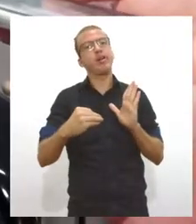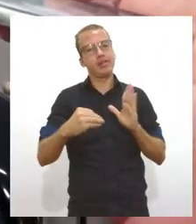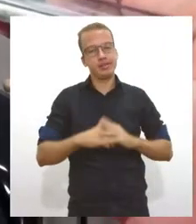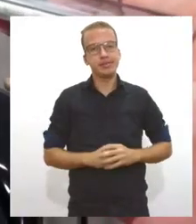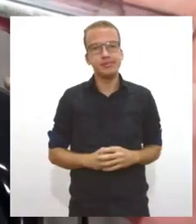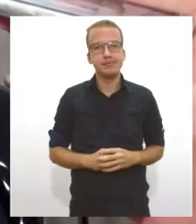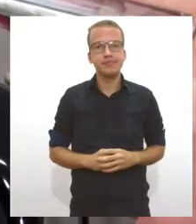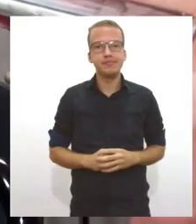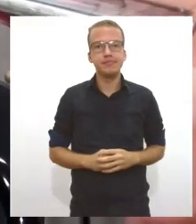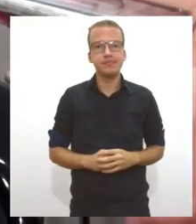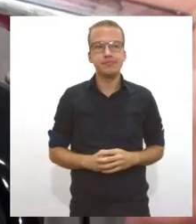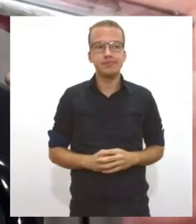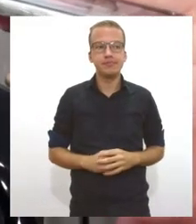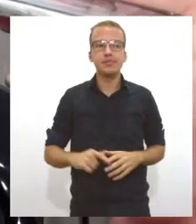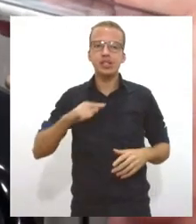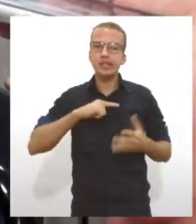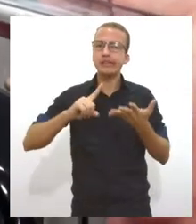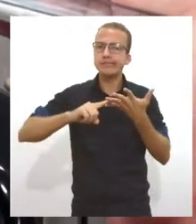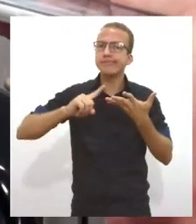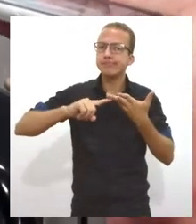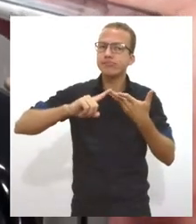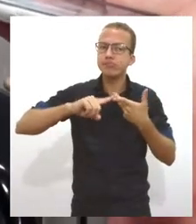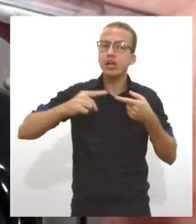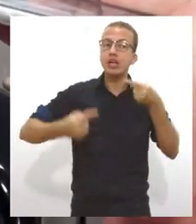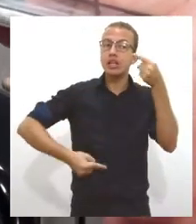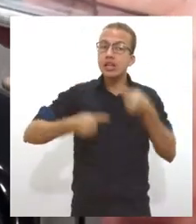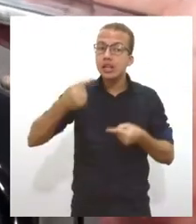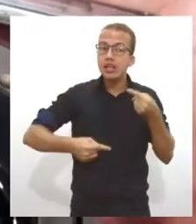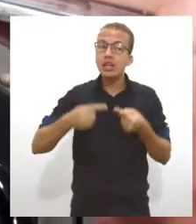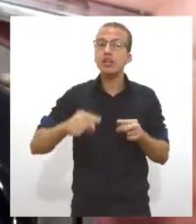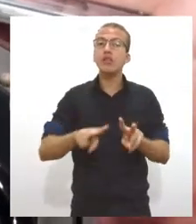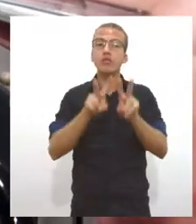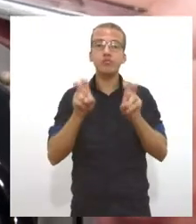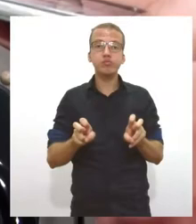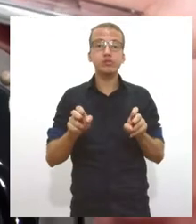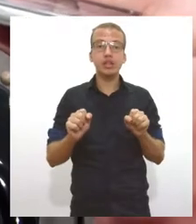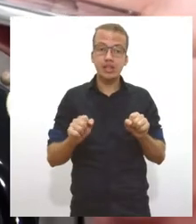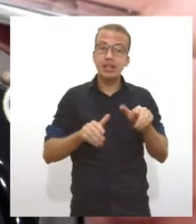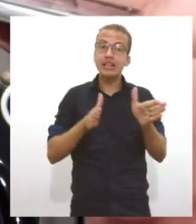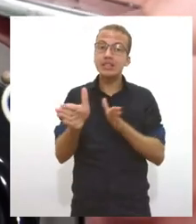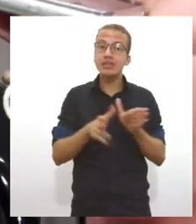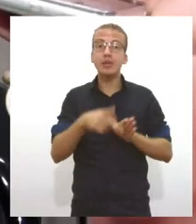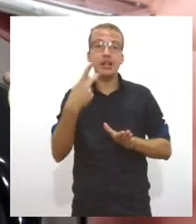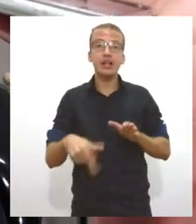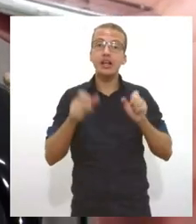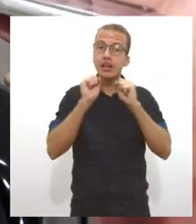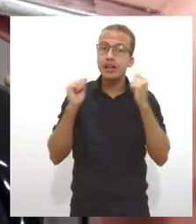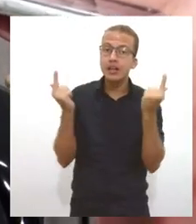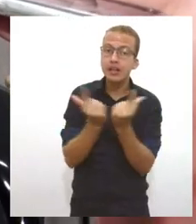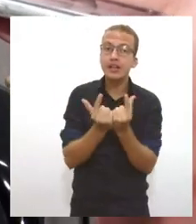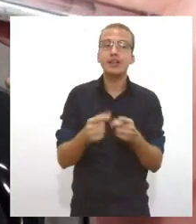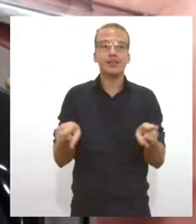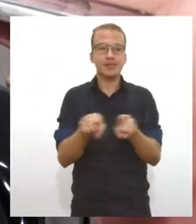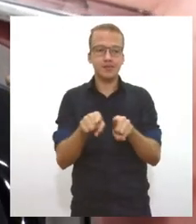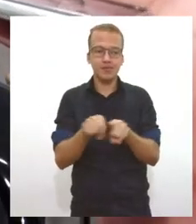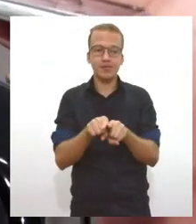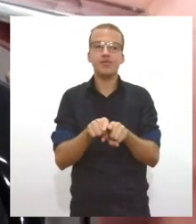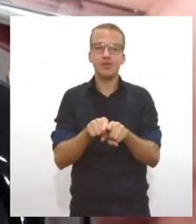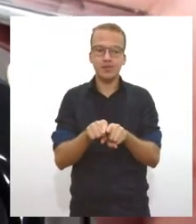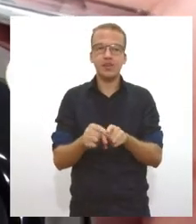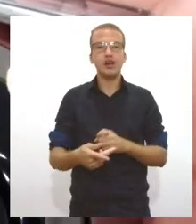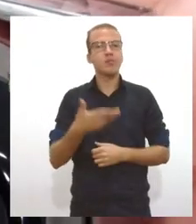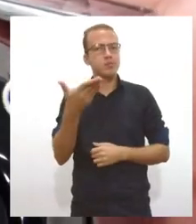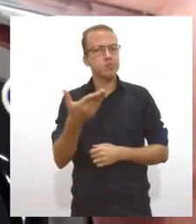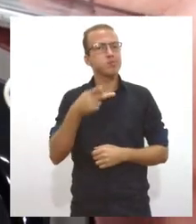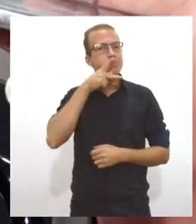algumas questões que nós debatemos a respeito de acessibilidade da Assembleia, mas também ampliamos ele como um presidente de uma